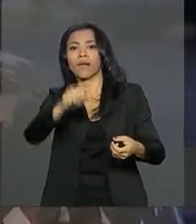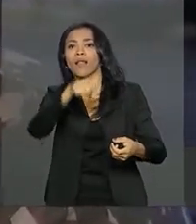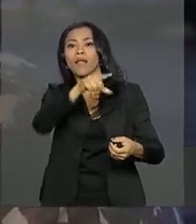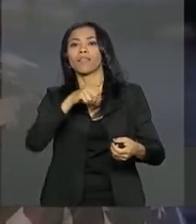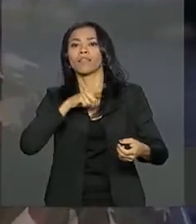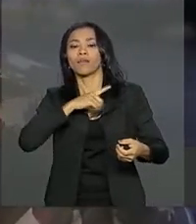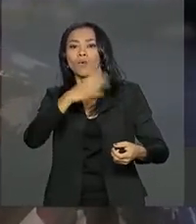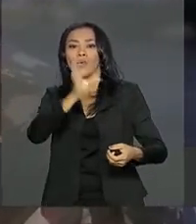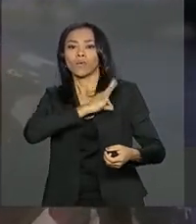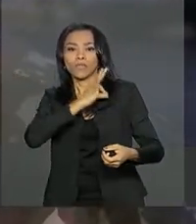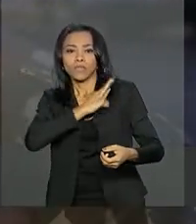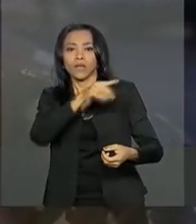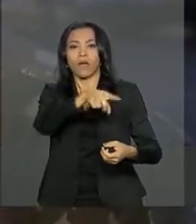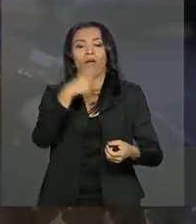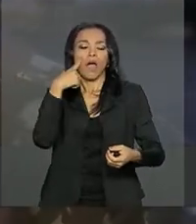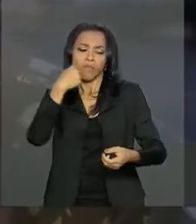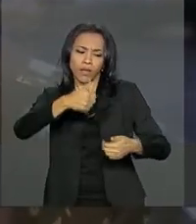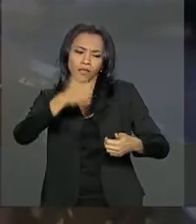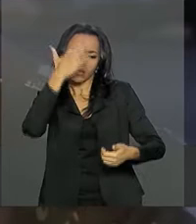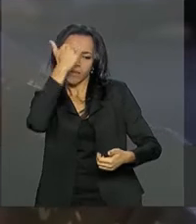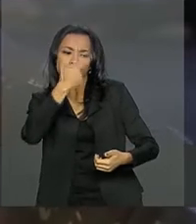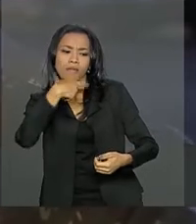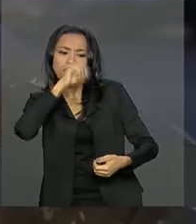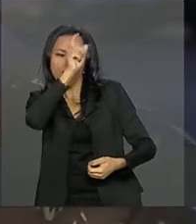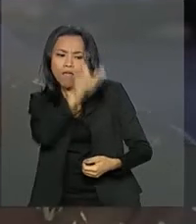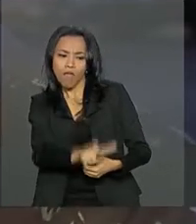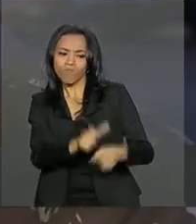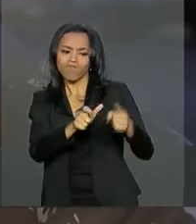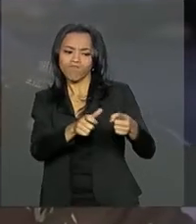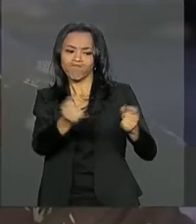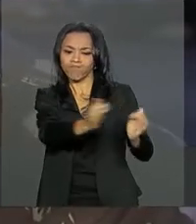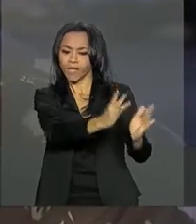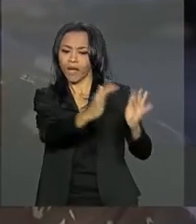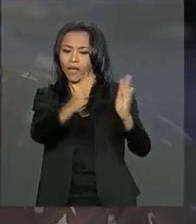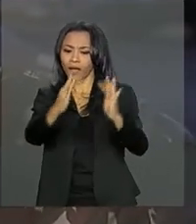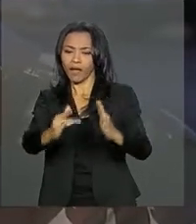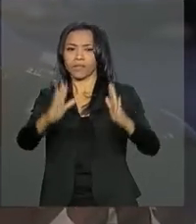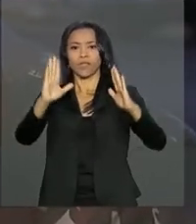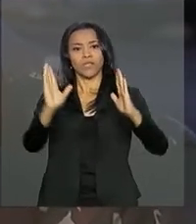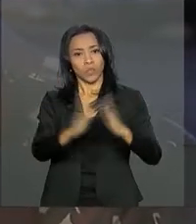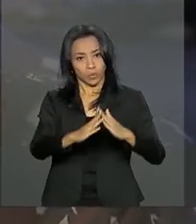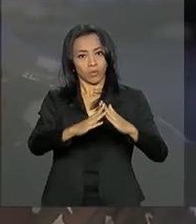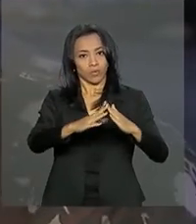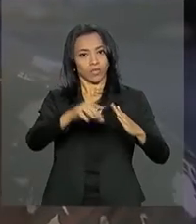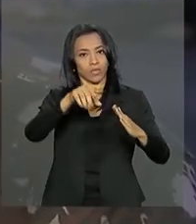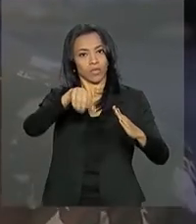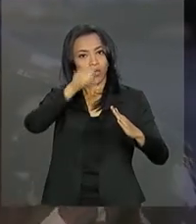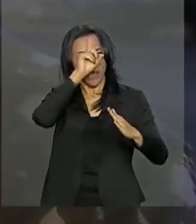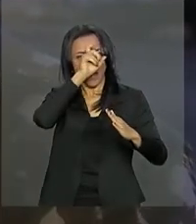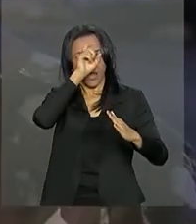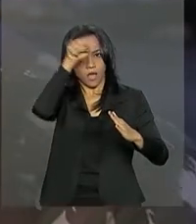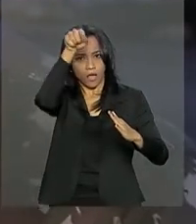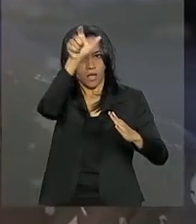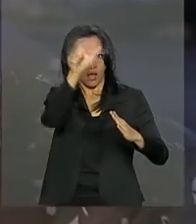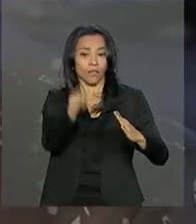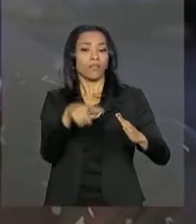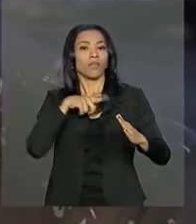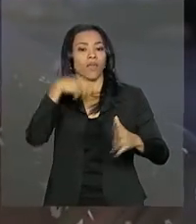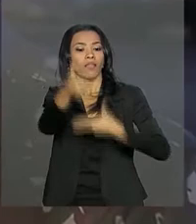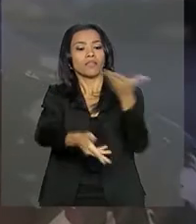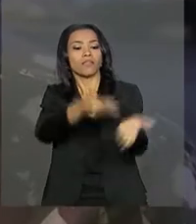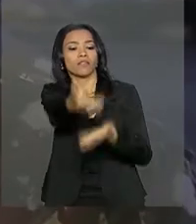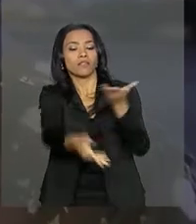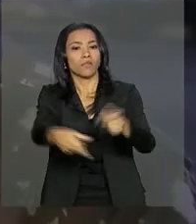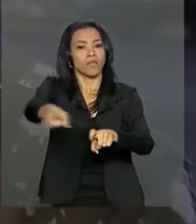isso, o imigrante passa pelo posto de atendimento avançado, onde ele pode receber um atendimento